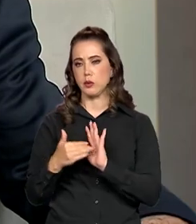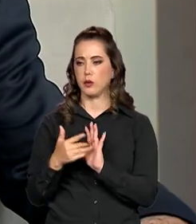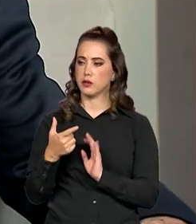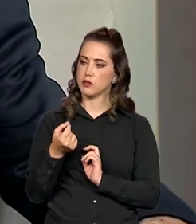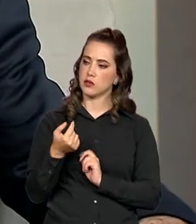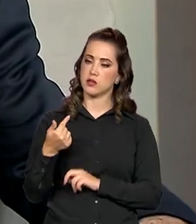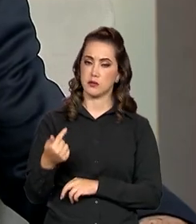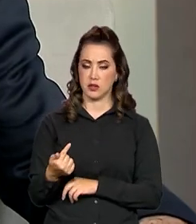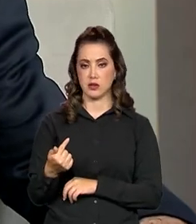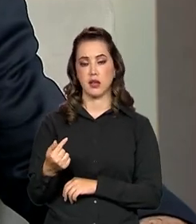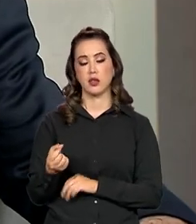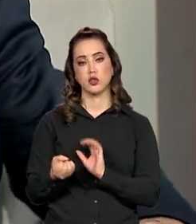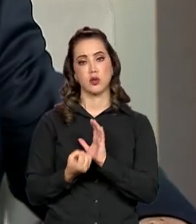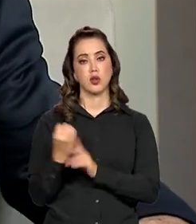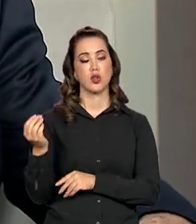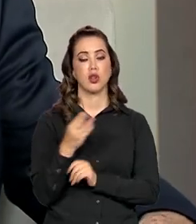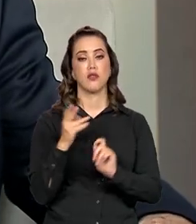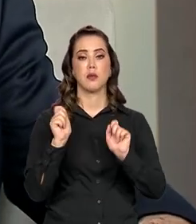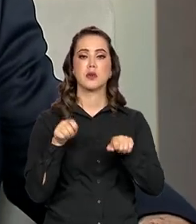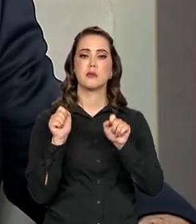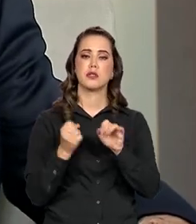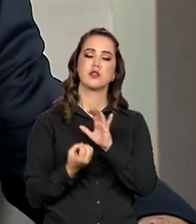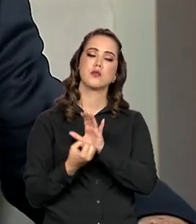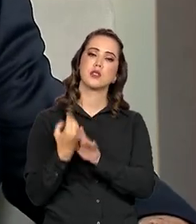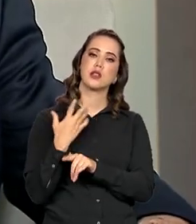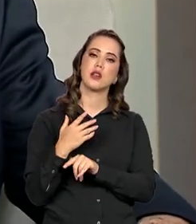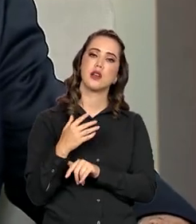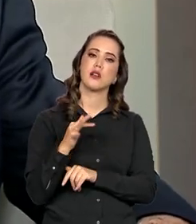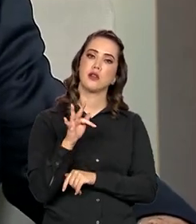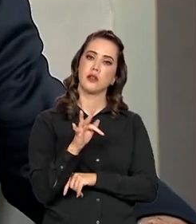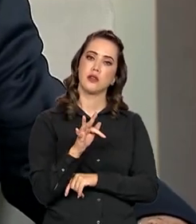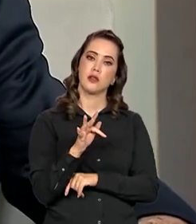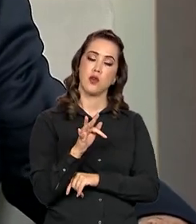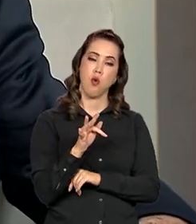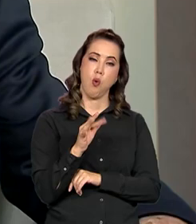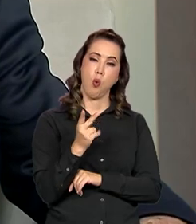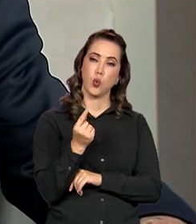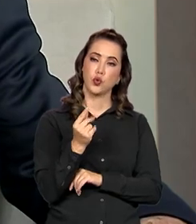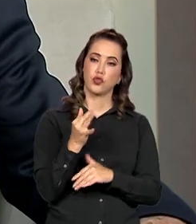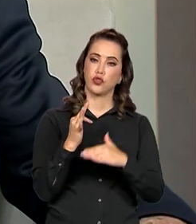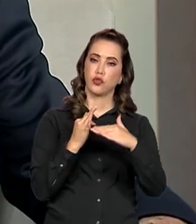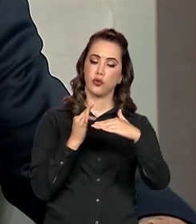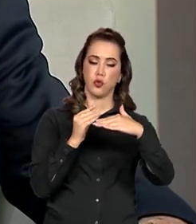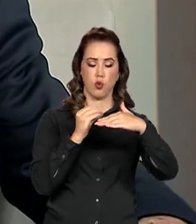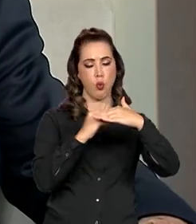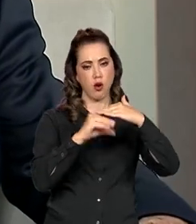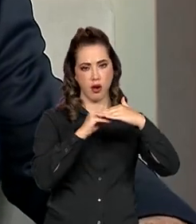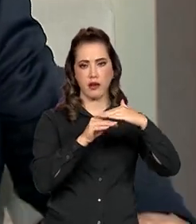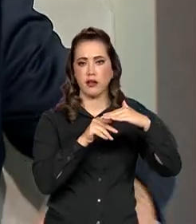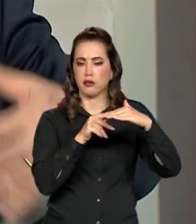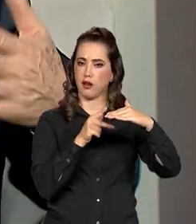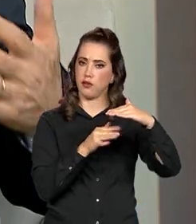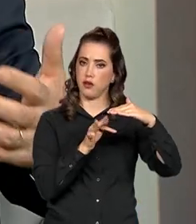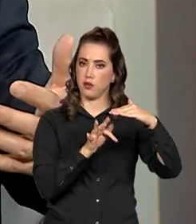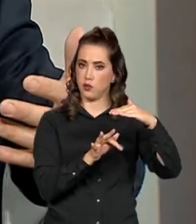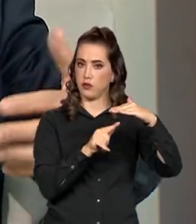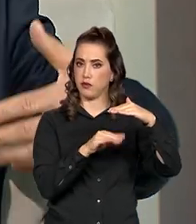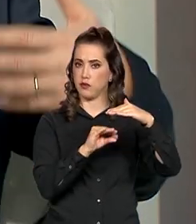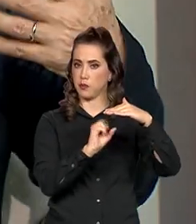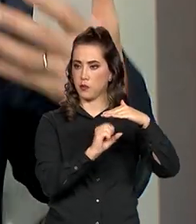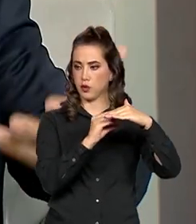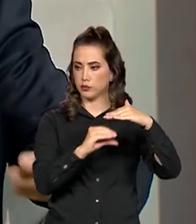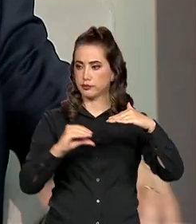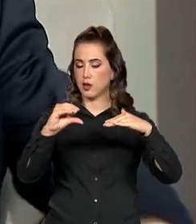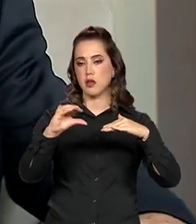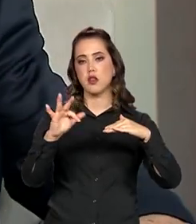uma nova modalidade, que foi criar o fundo de investimento do próprio Fundo de Garantia, para engordar o fundo,